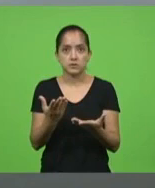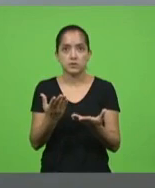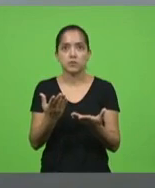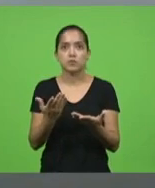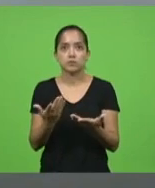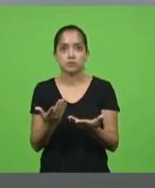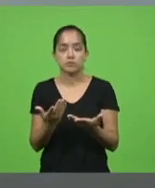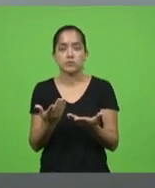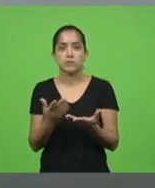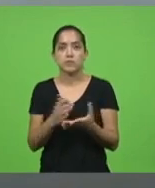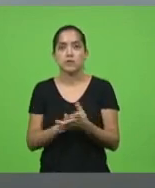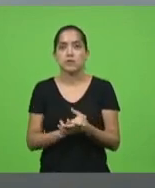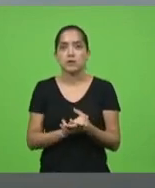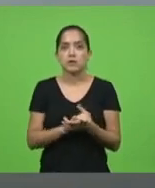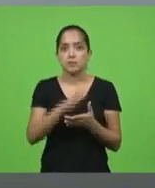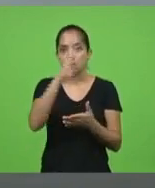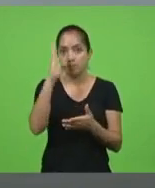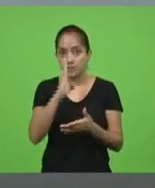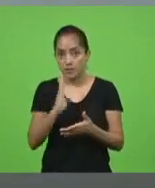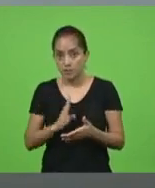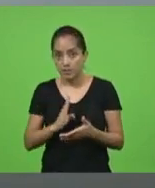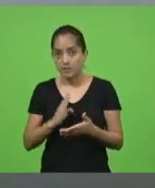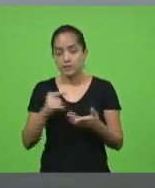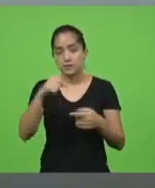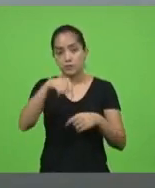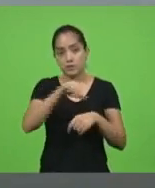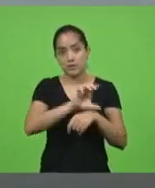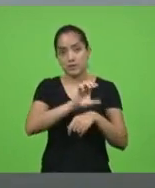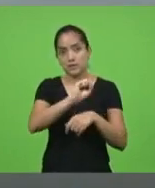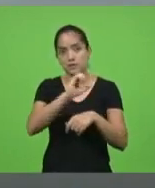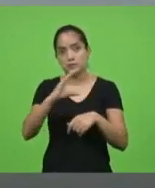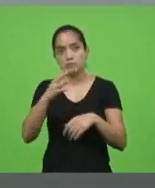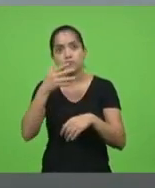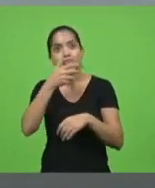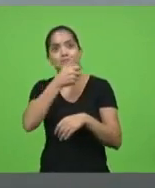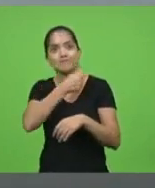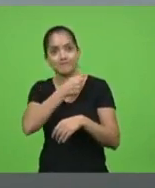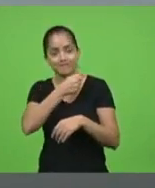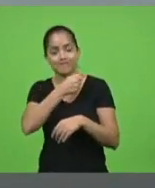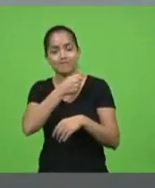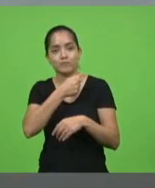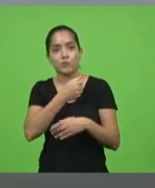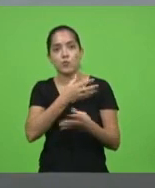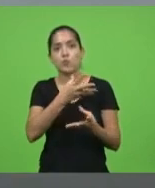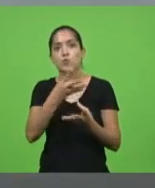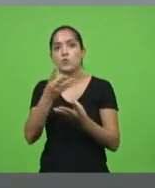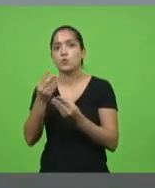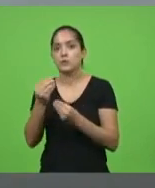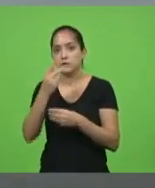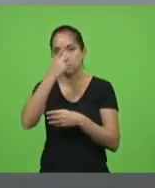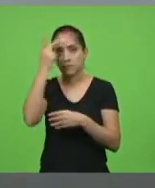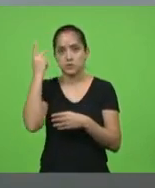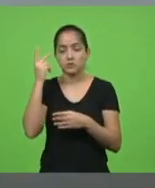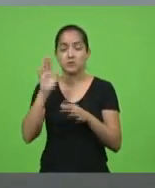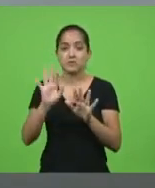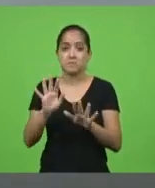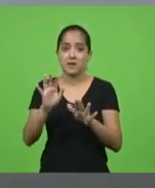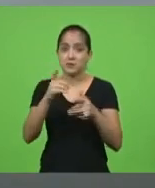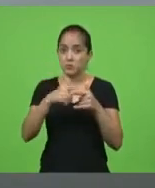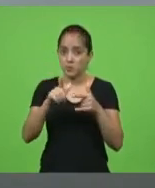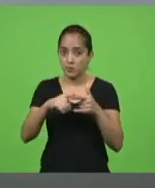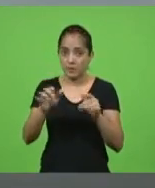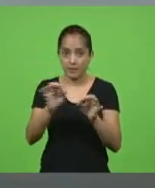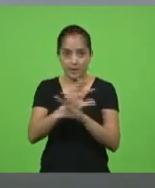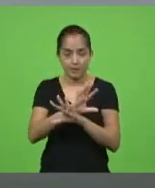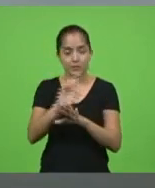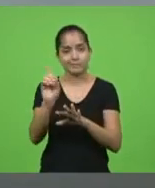foi absorvida tanto pelo Brasil quanto Santa Catarina e que salvou um monte de gente pois bem o problema não acabou e